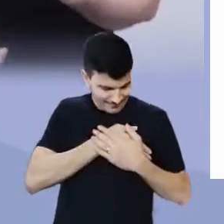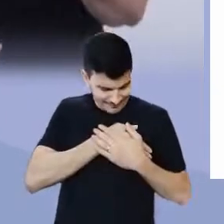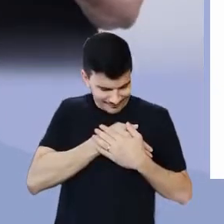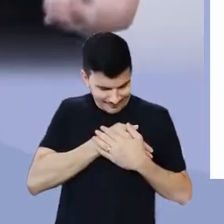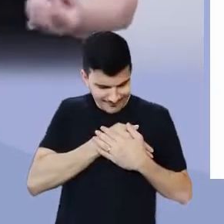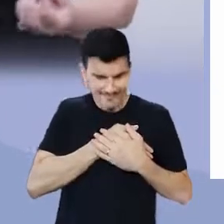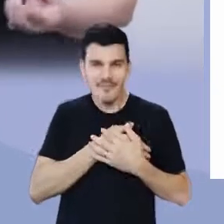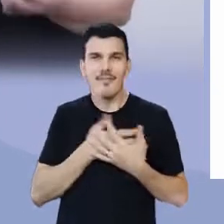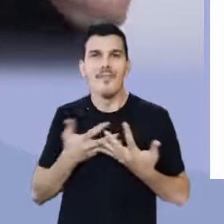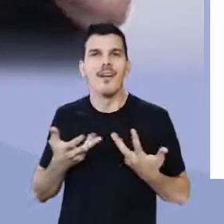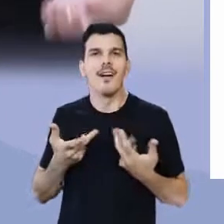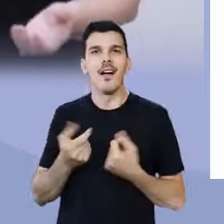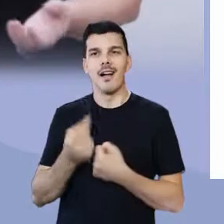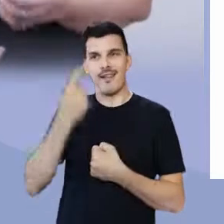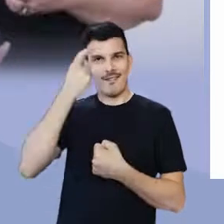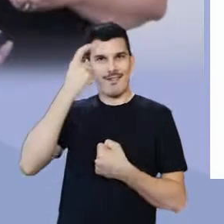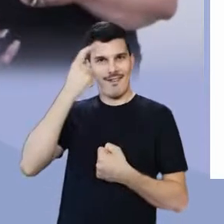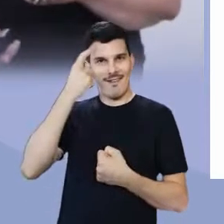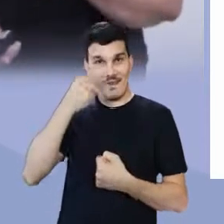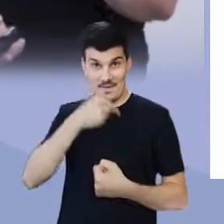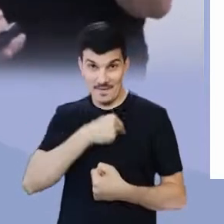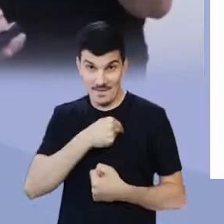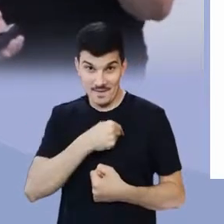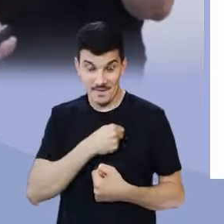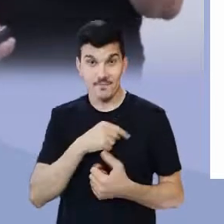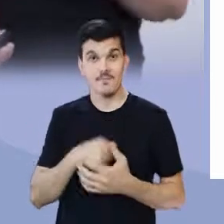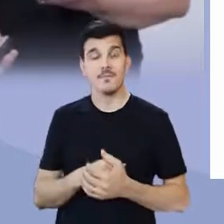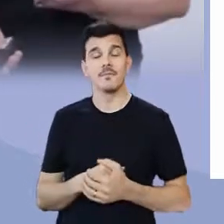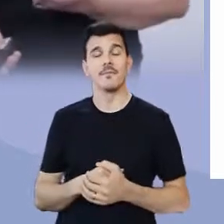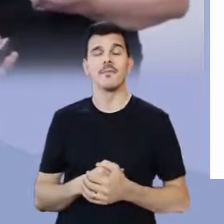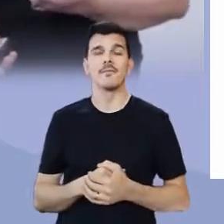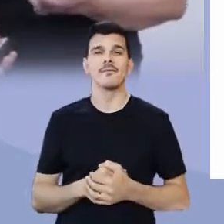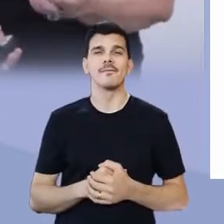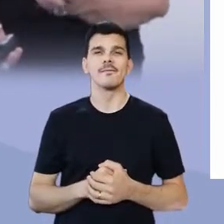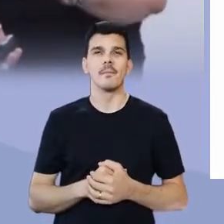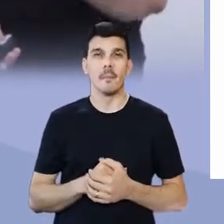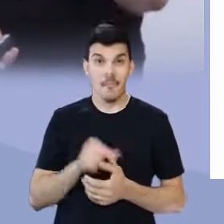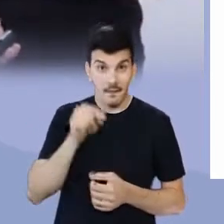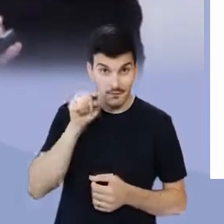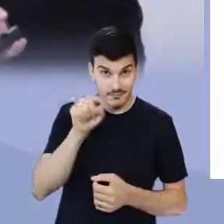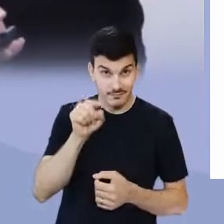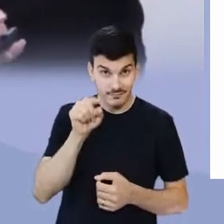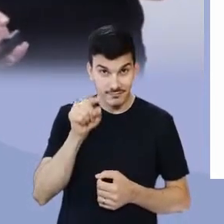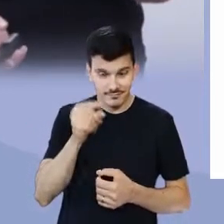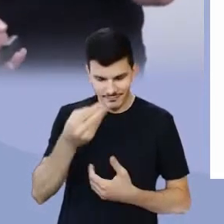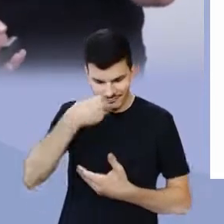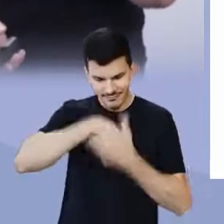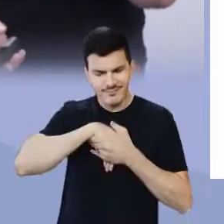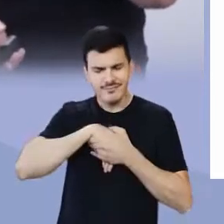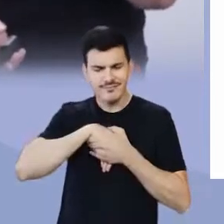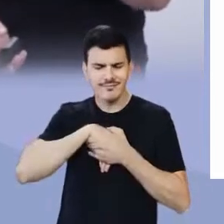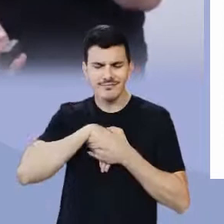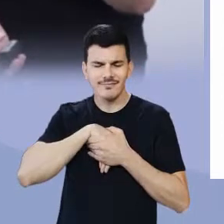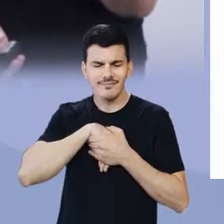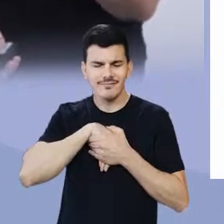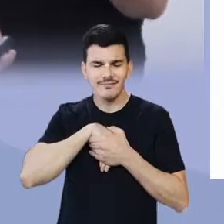mágico, fantástico, idílico, que você, dentro de si,